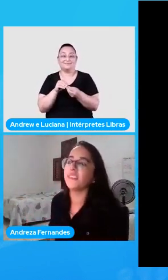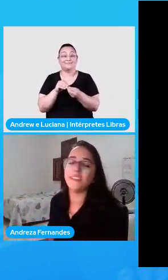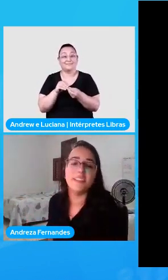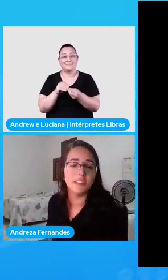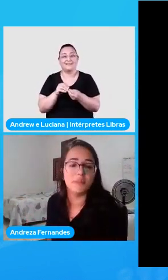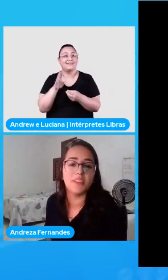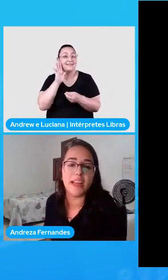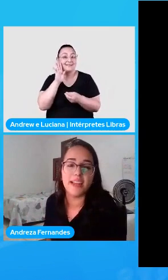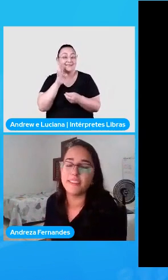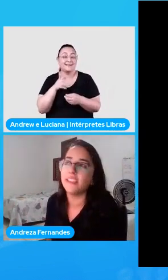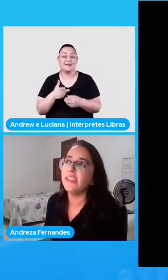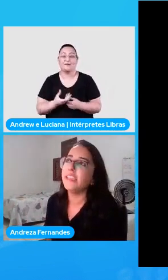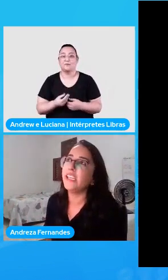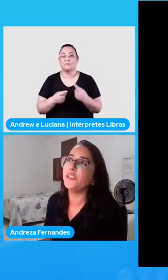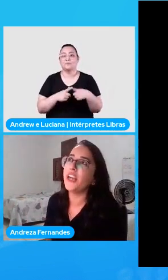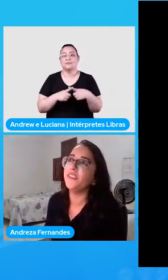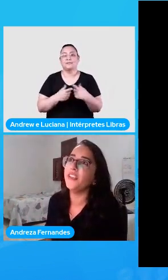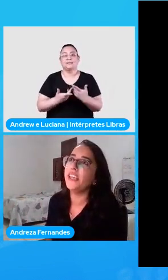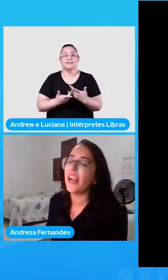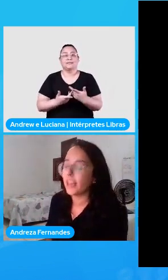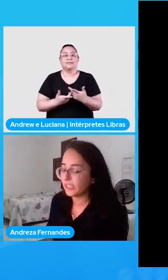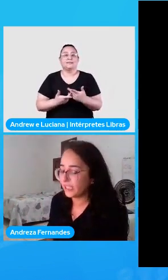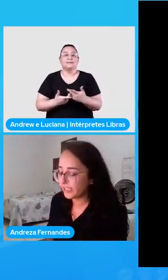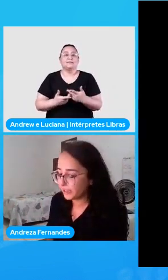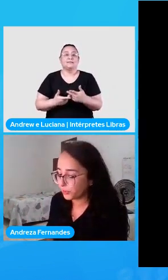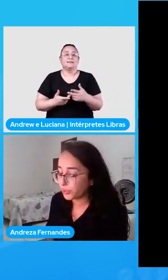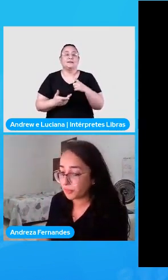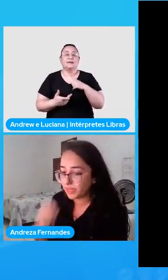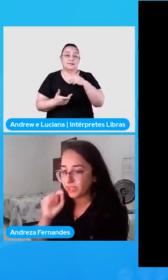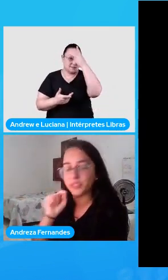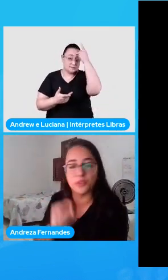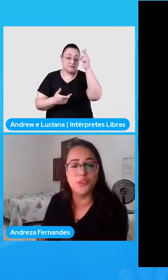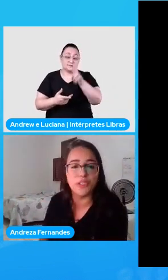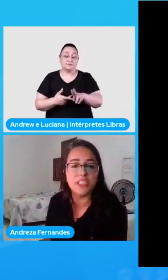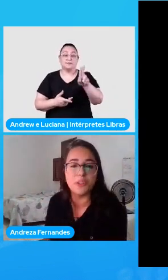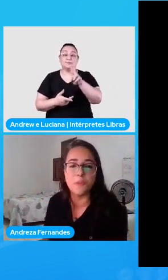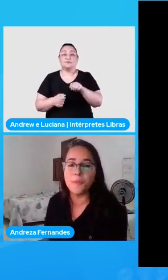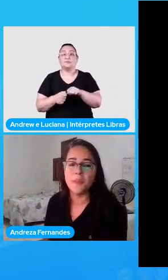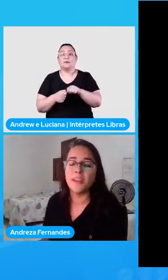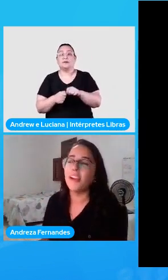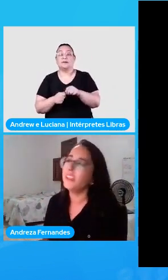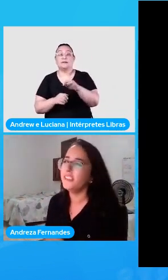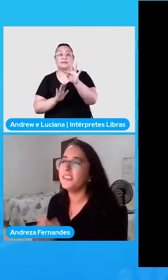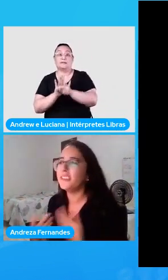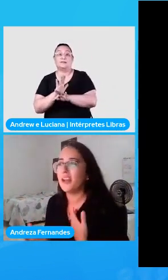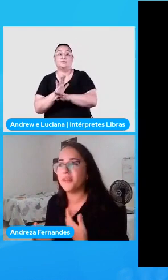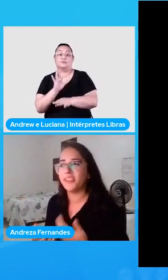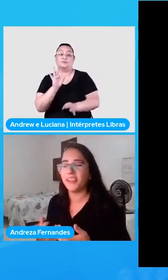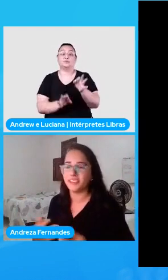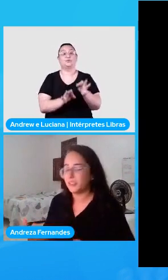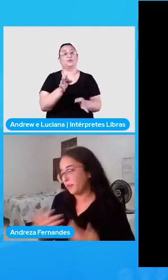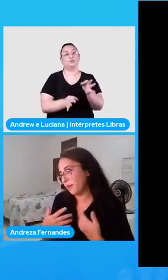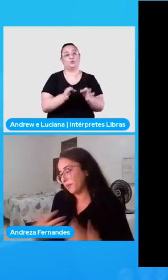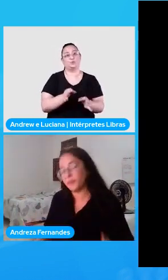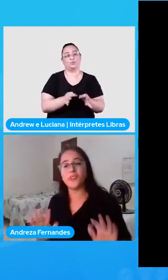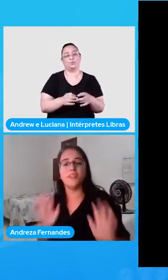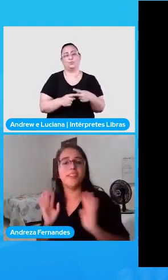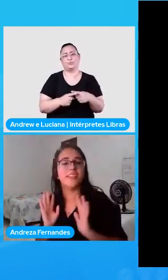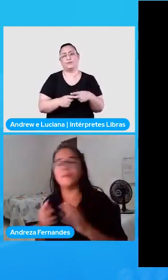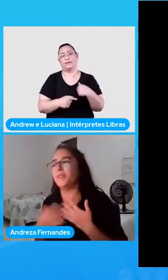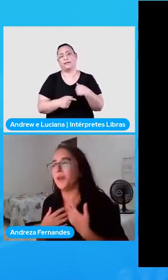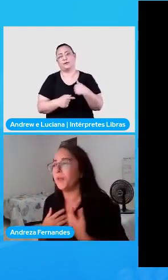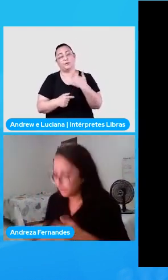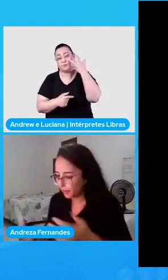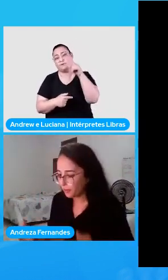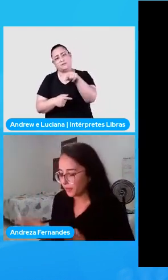massa desse tipo de task que eu já vi, que é a galera que usa para texto jurídico. A gente sabe que... Eu não sei